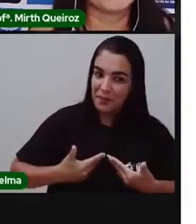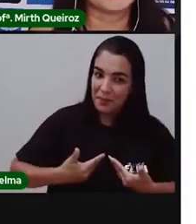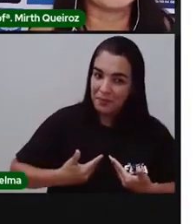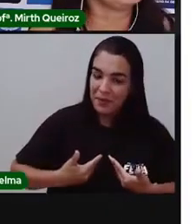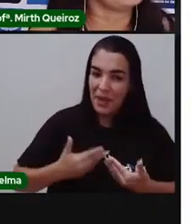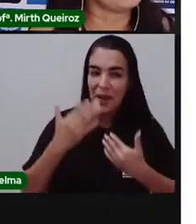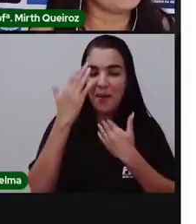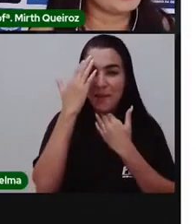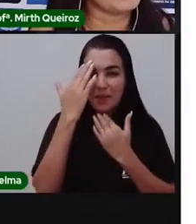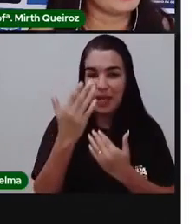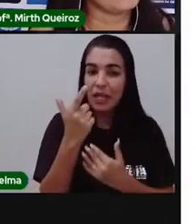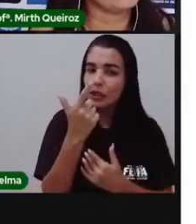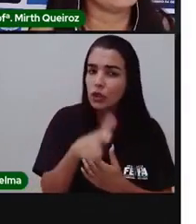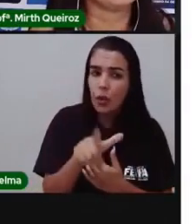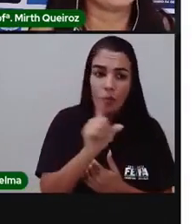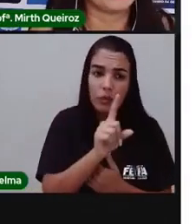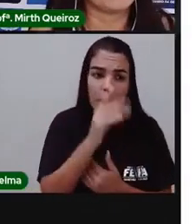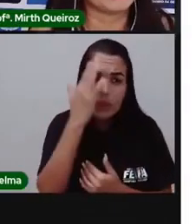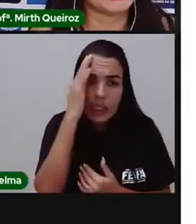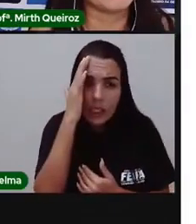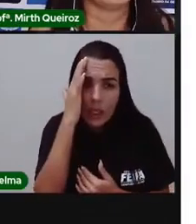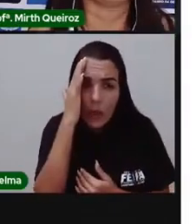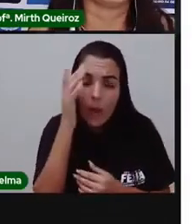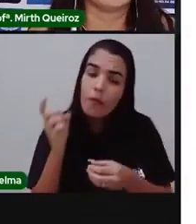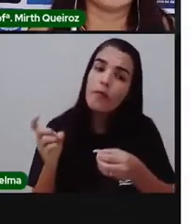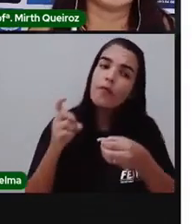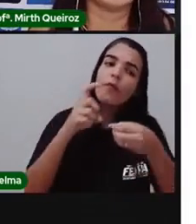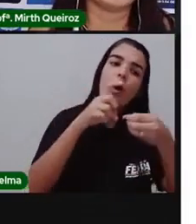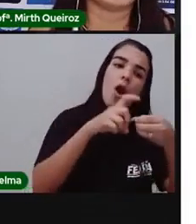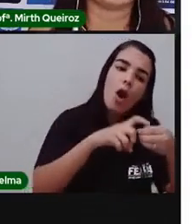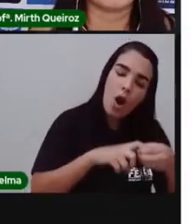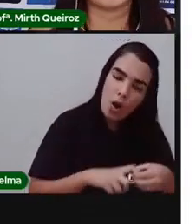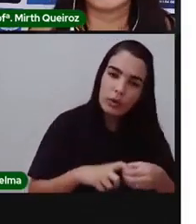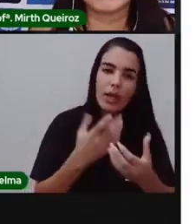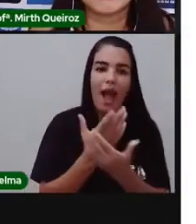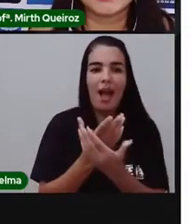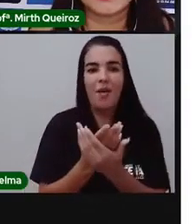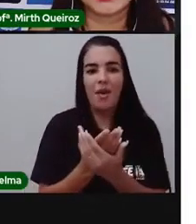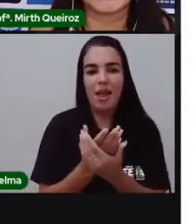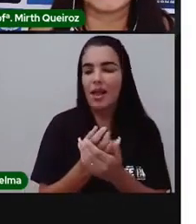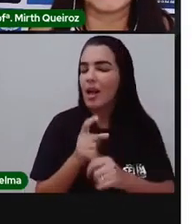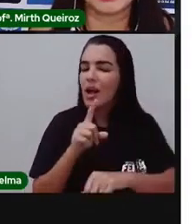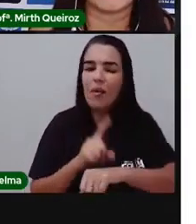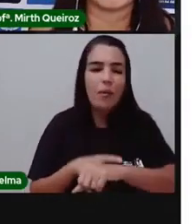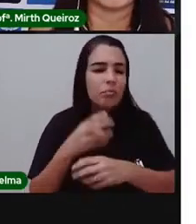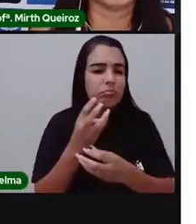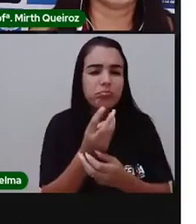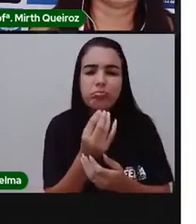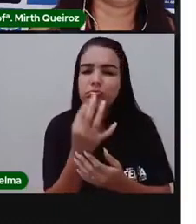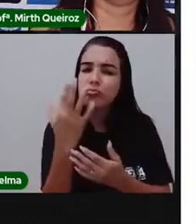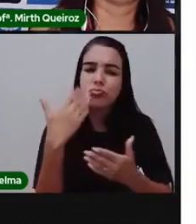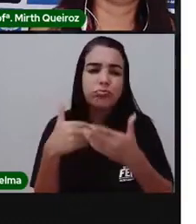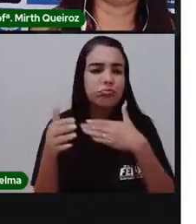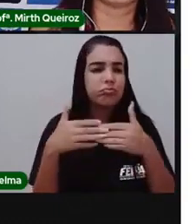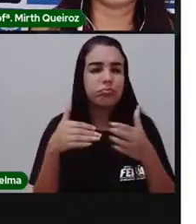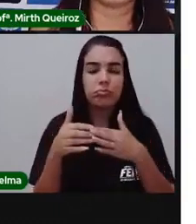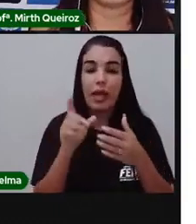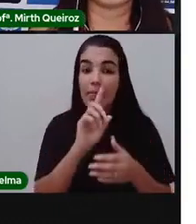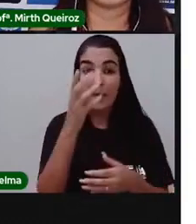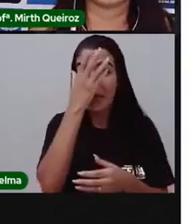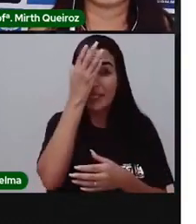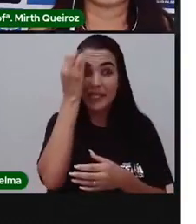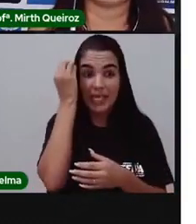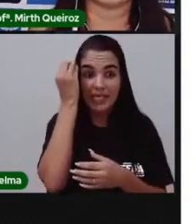E mais uma vez, não compreendeu o que fazer? Volte o vídeo, tá? Quantas vezes forem necessários. Não se